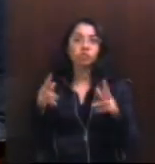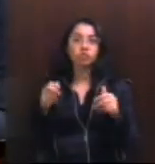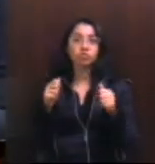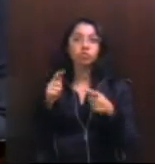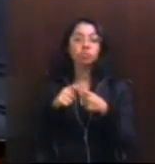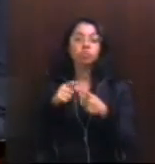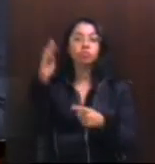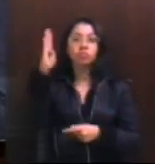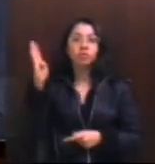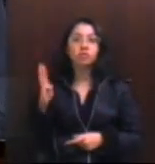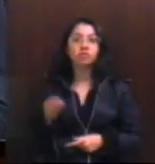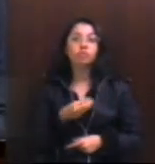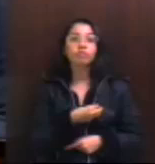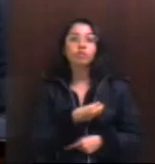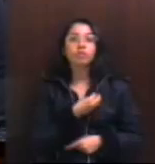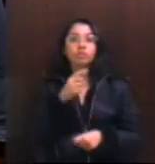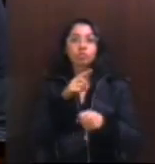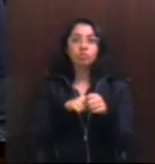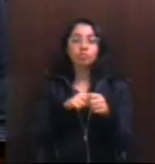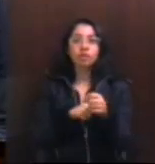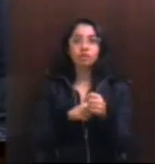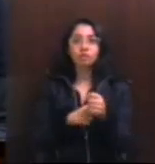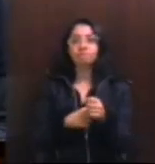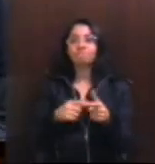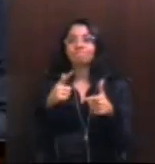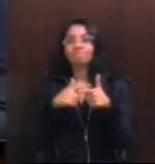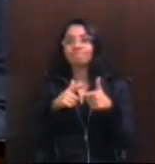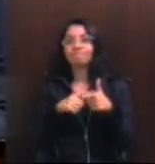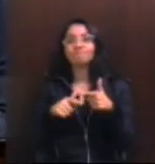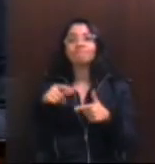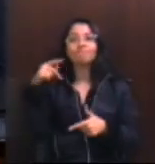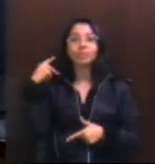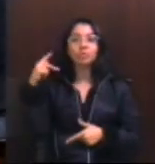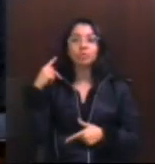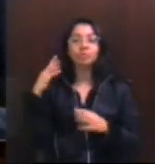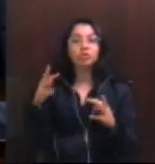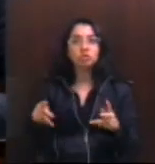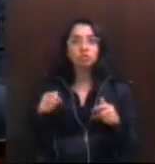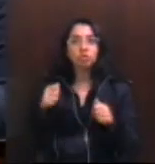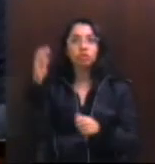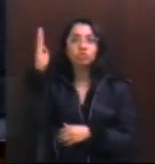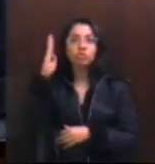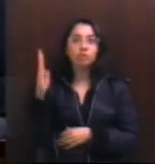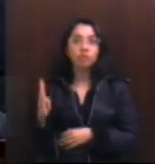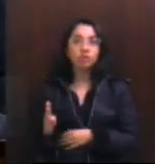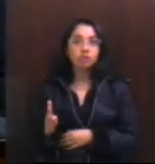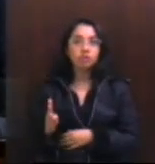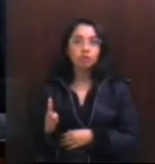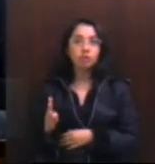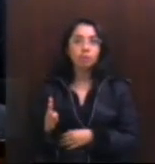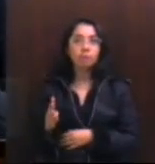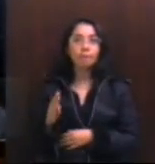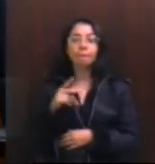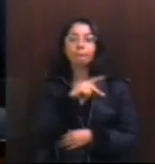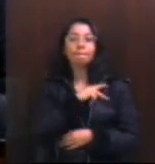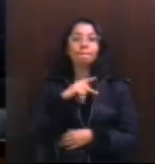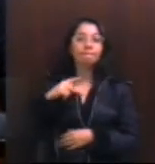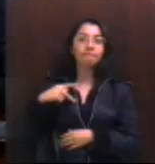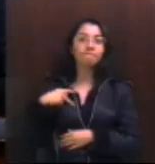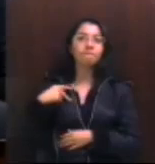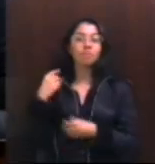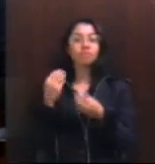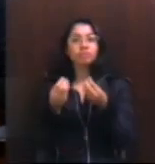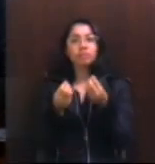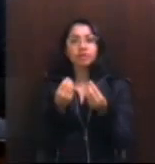o Brasil vive um momento de efervescência política. Todos no Brasil, ou grande parte do povo brasileiro, se